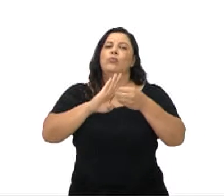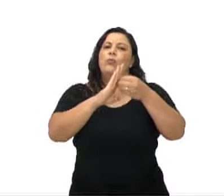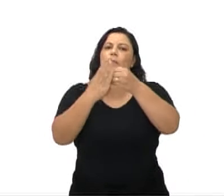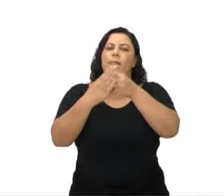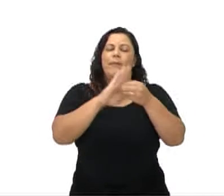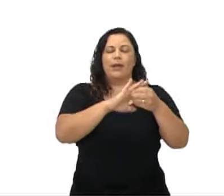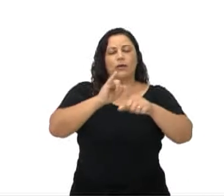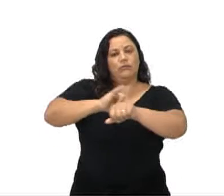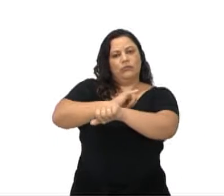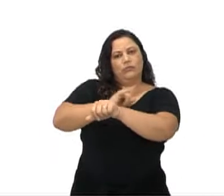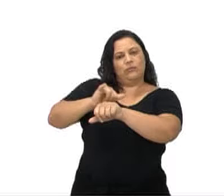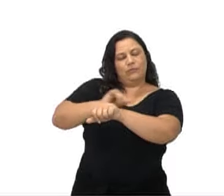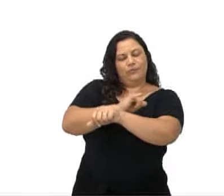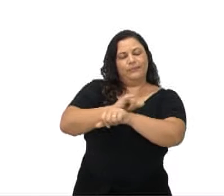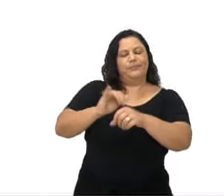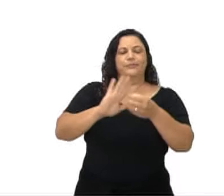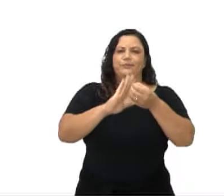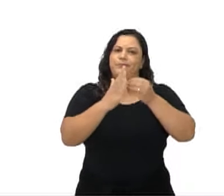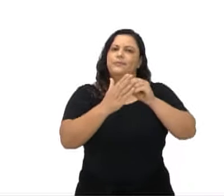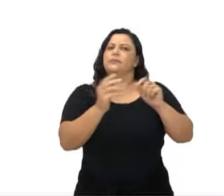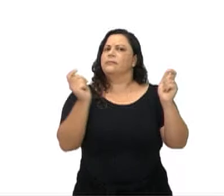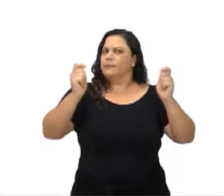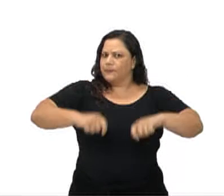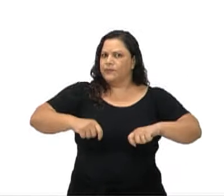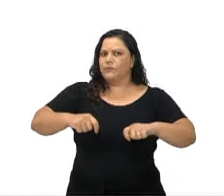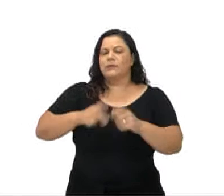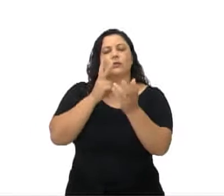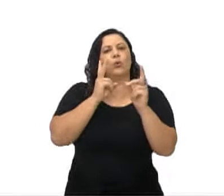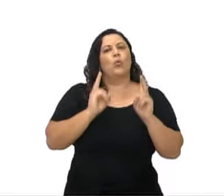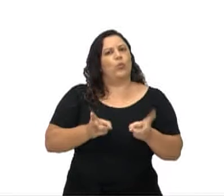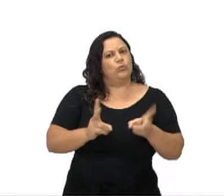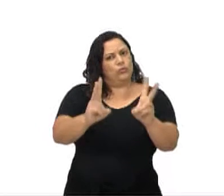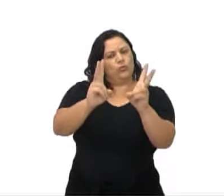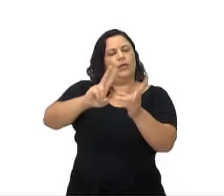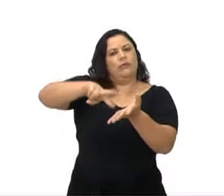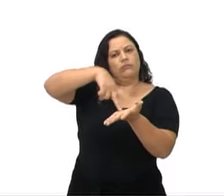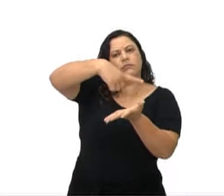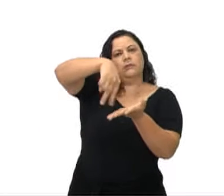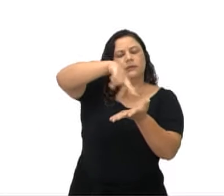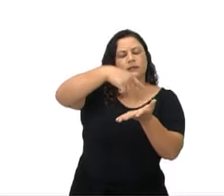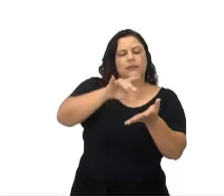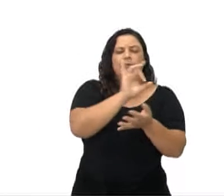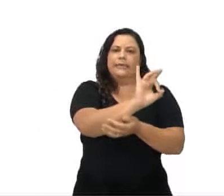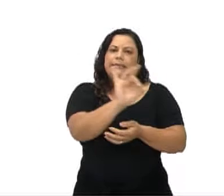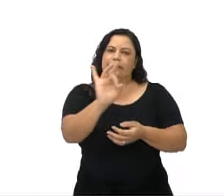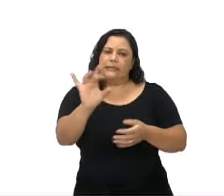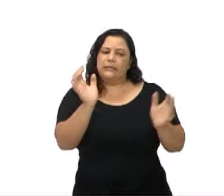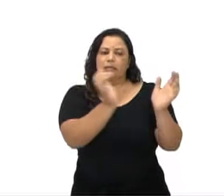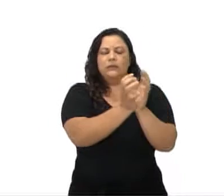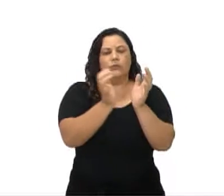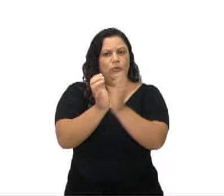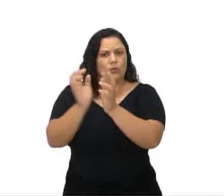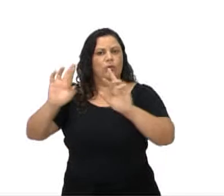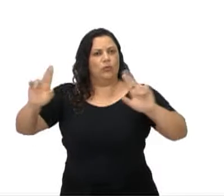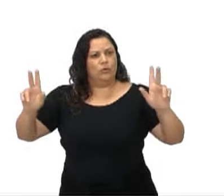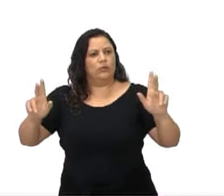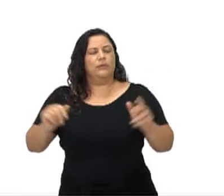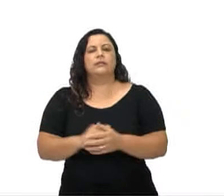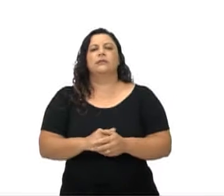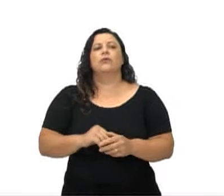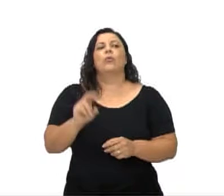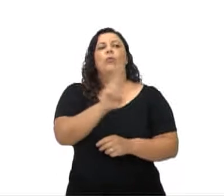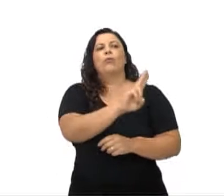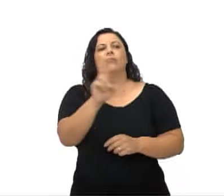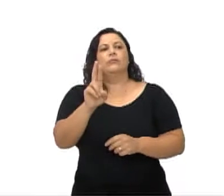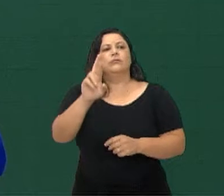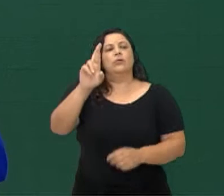York. Que continuaram fazendo seus passos. Cabe lembrar que os dançarinos de Up Rocking, eles eram denominados